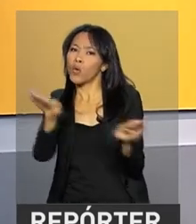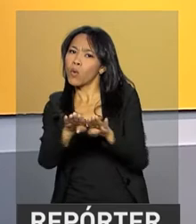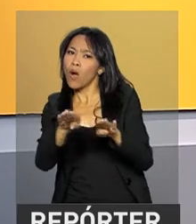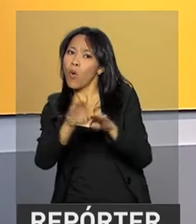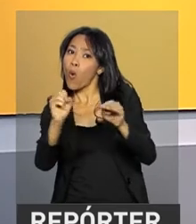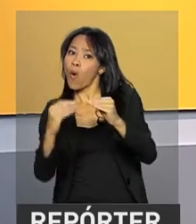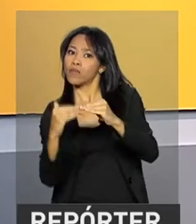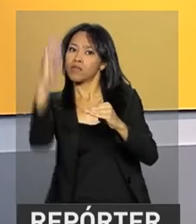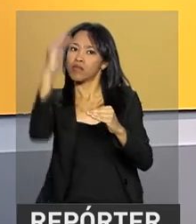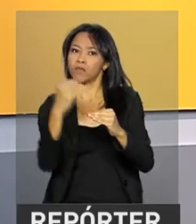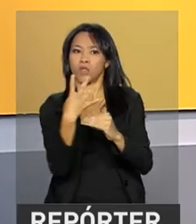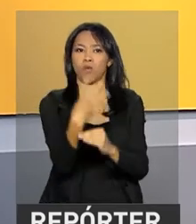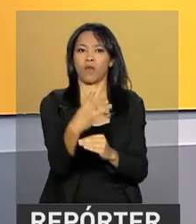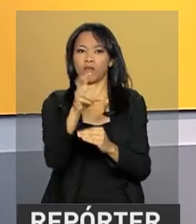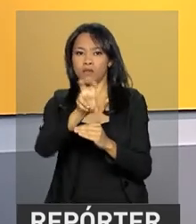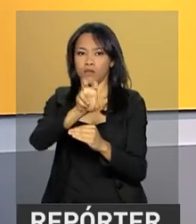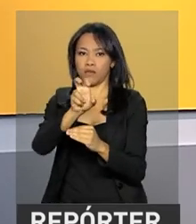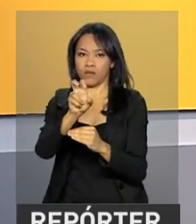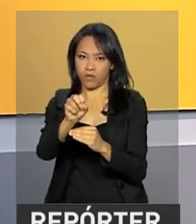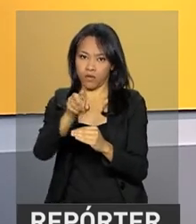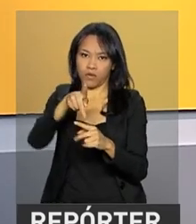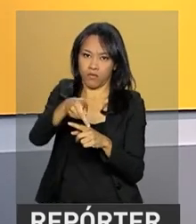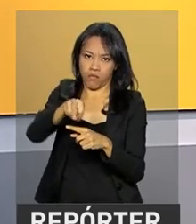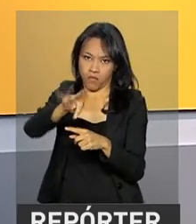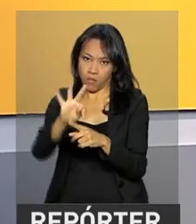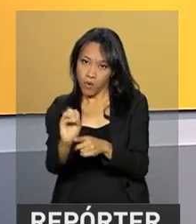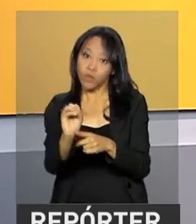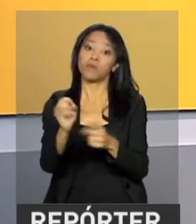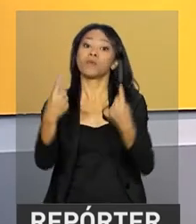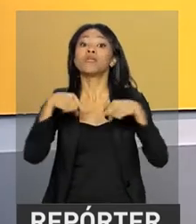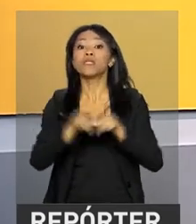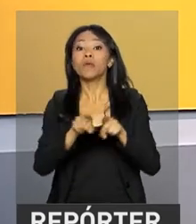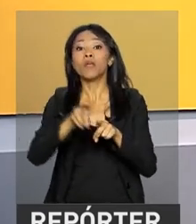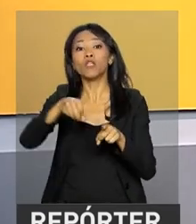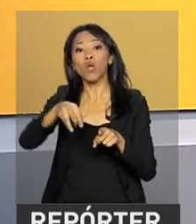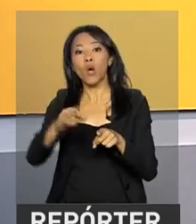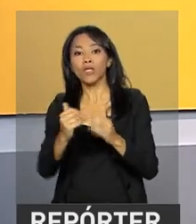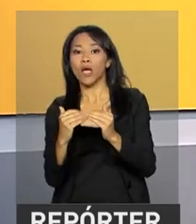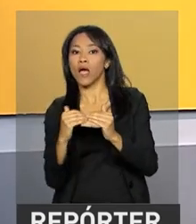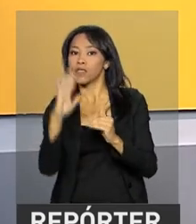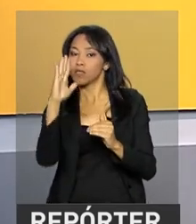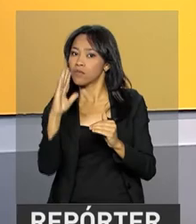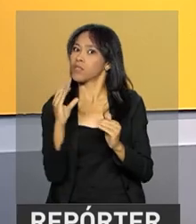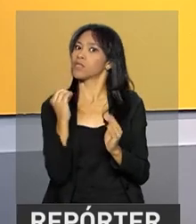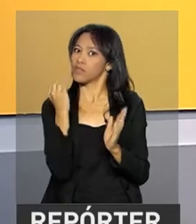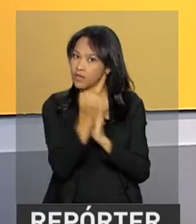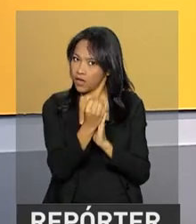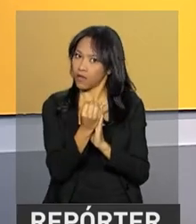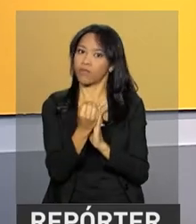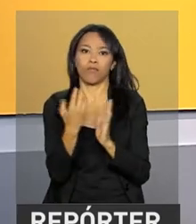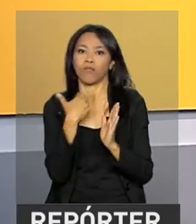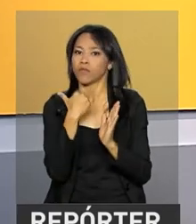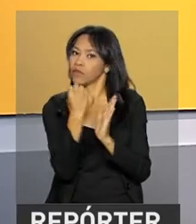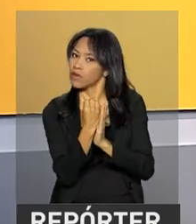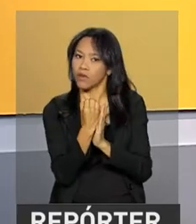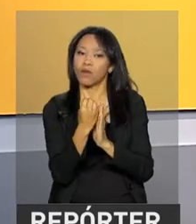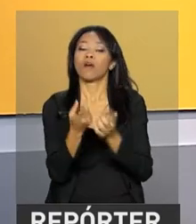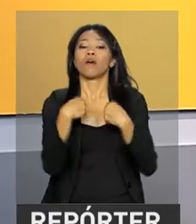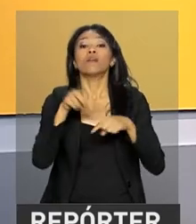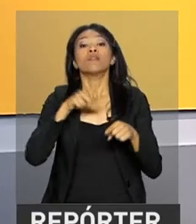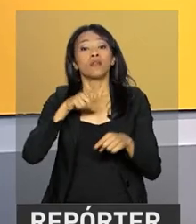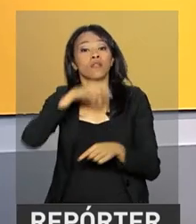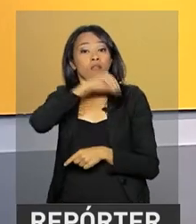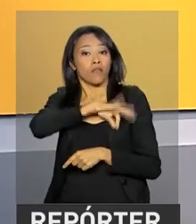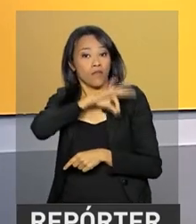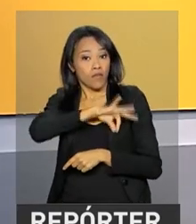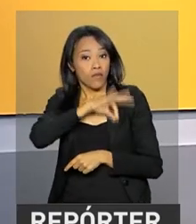superior a 450 pontos e nota na redação superior a zero. O candidato também precisa ter renda